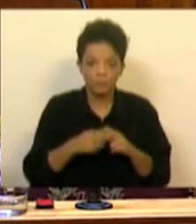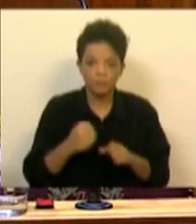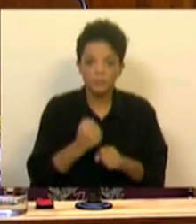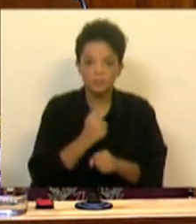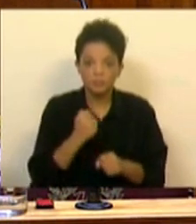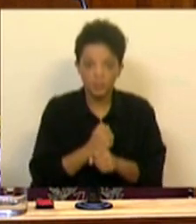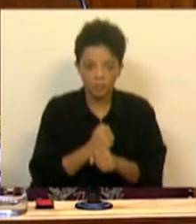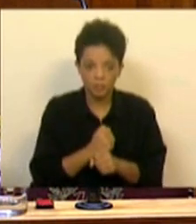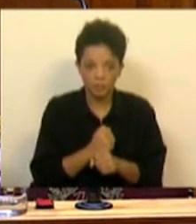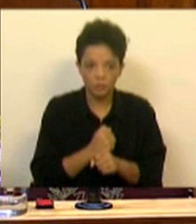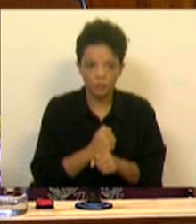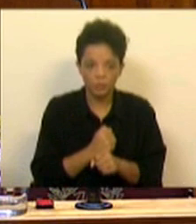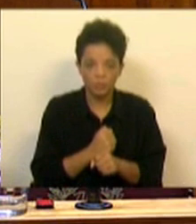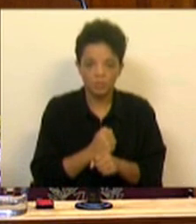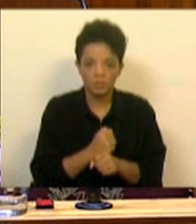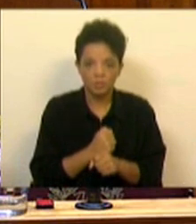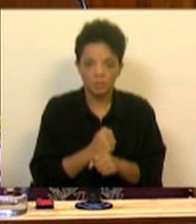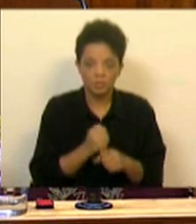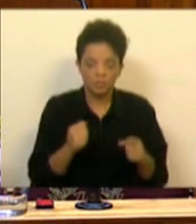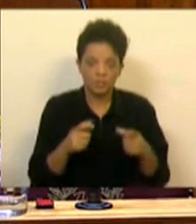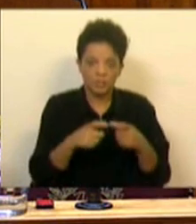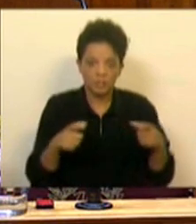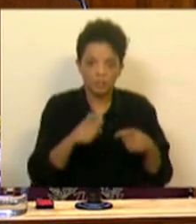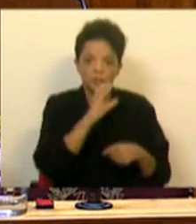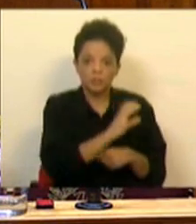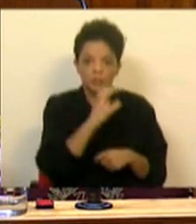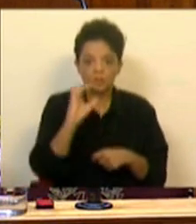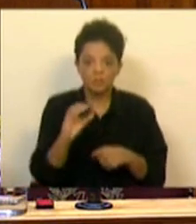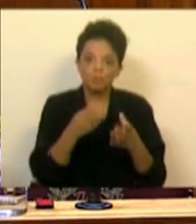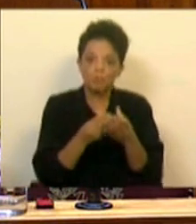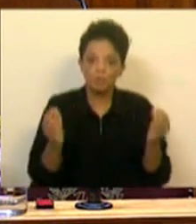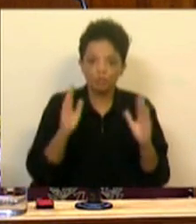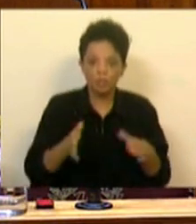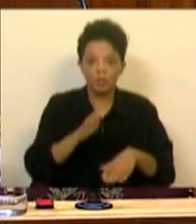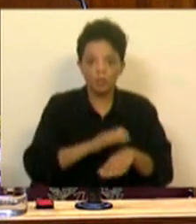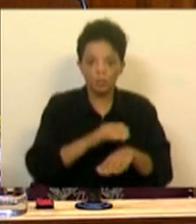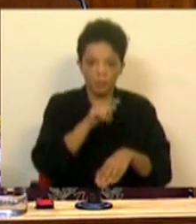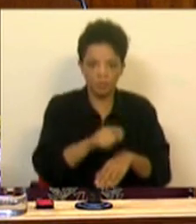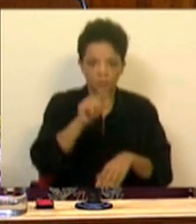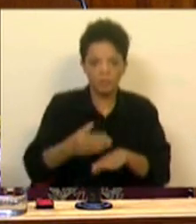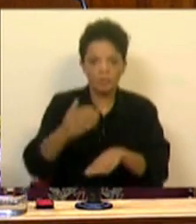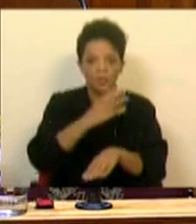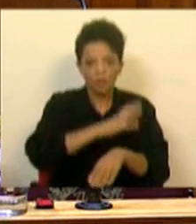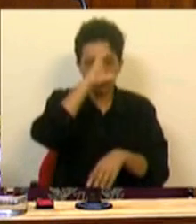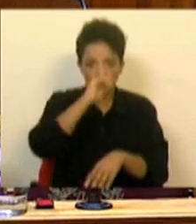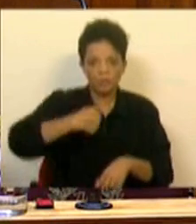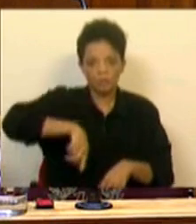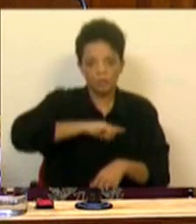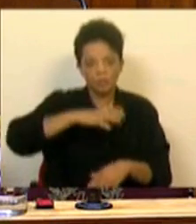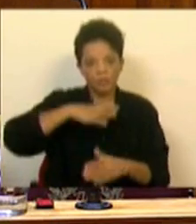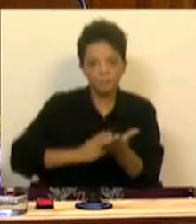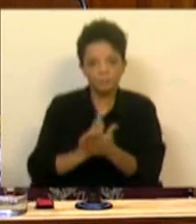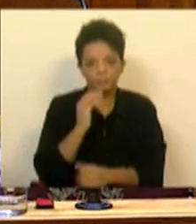do serviço do cartão do Cidadão foi resolvido por este e pelo anterior Governo. Queremos